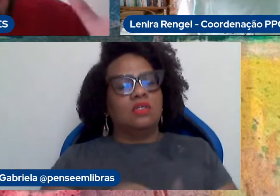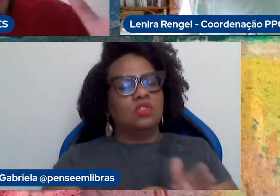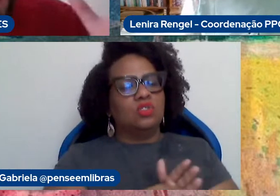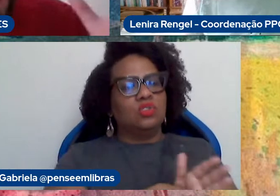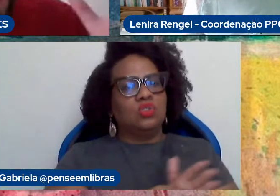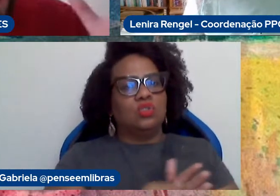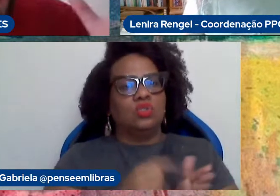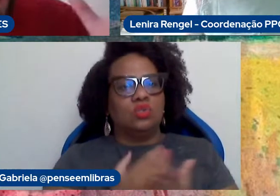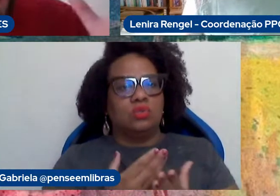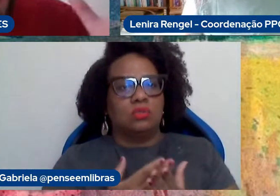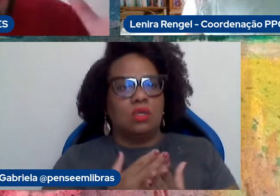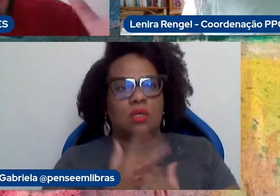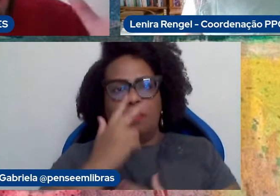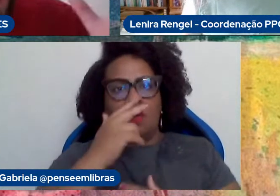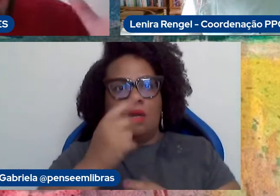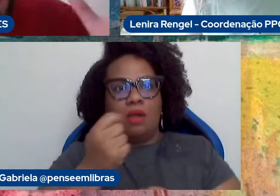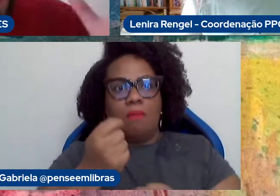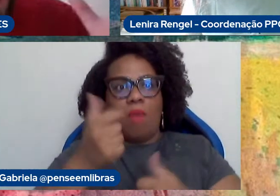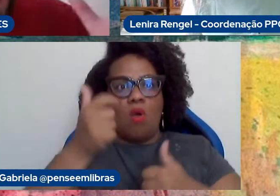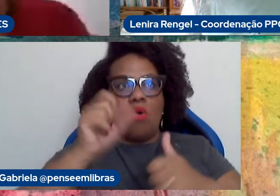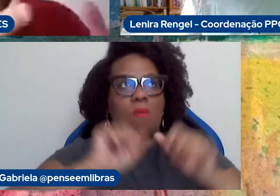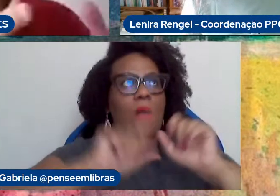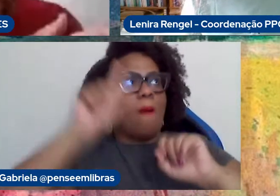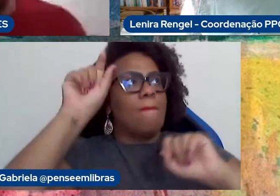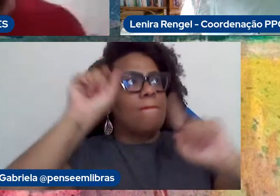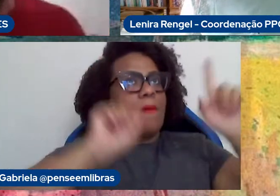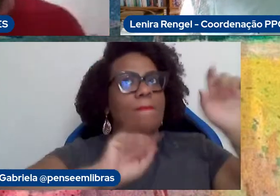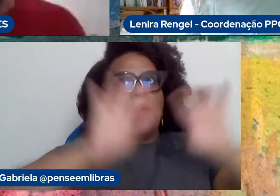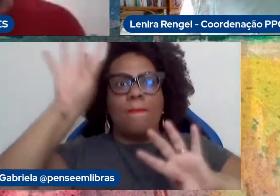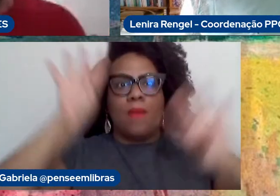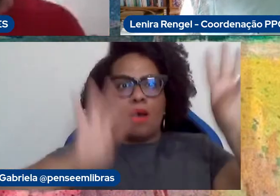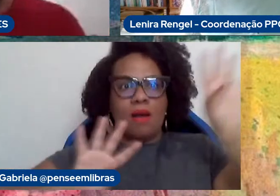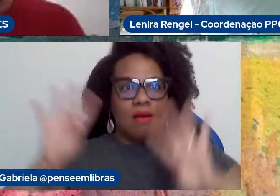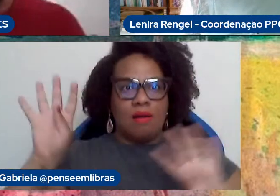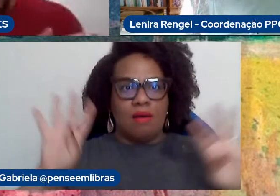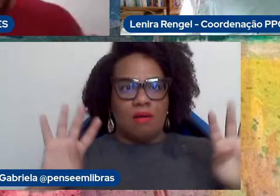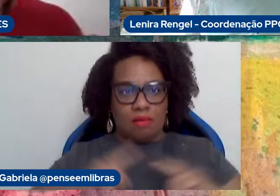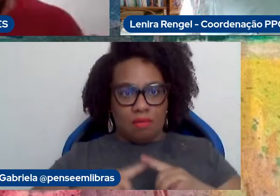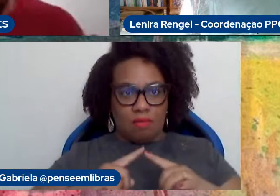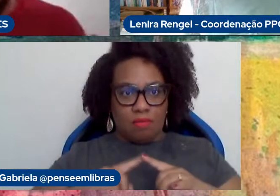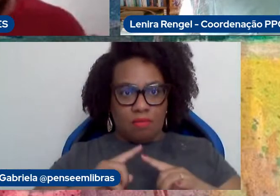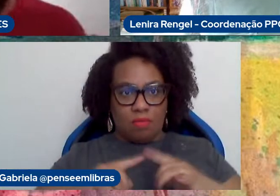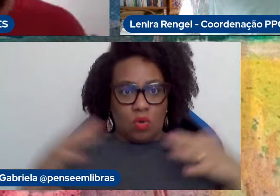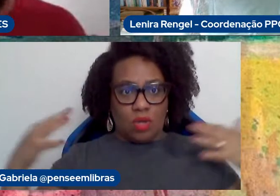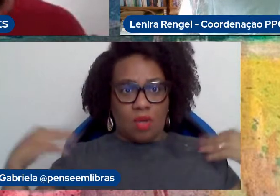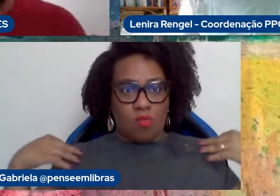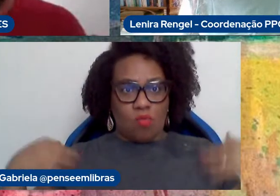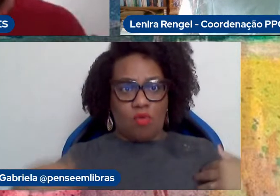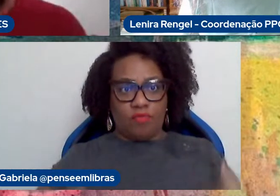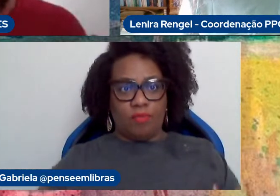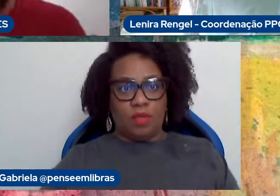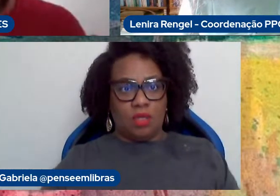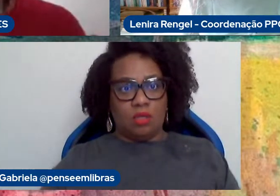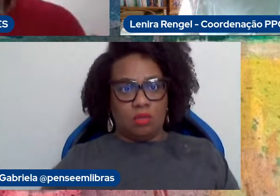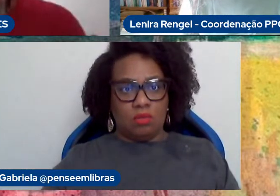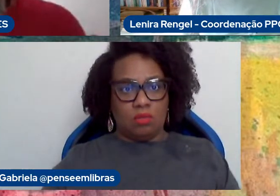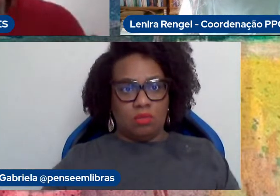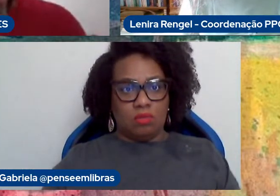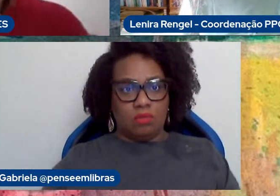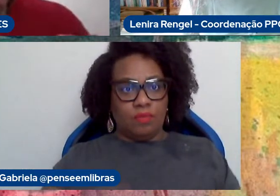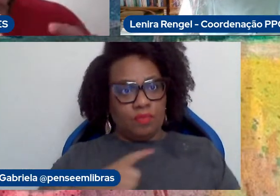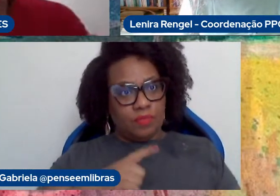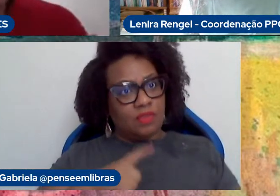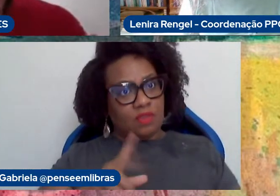fogos de artifício, cérebro inteiro funcionando, porque toda a parte motora estava funcionando, na audição, então isso